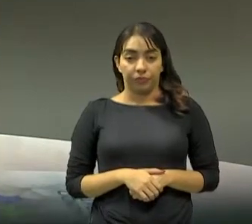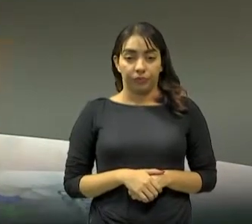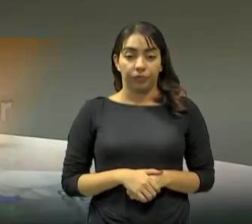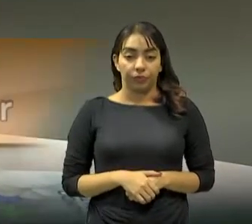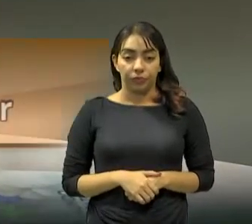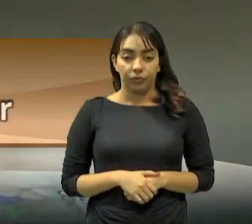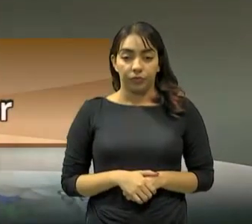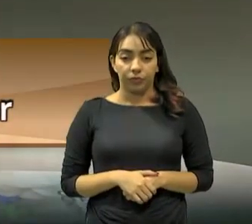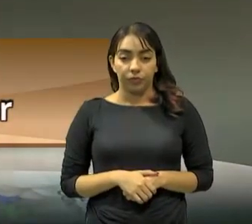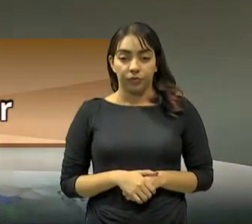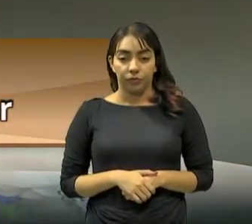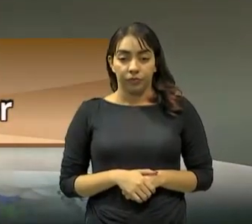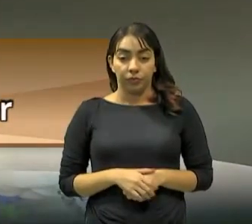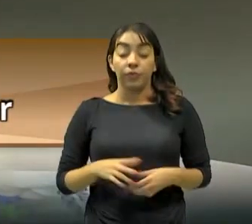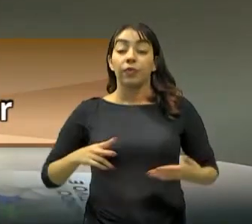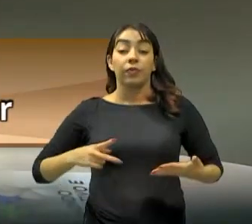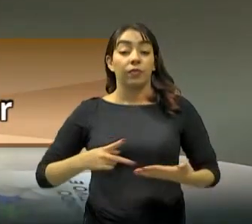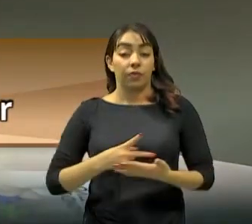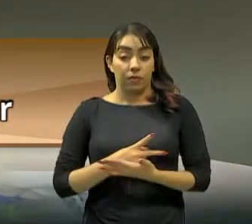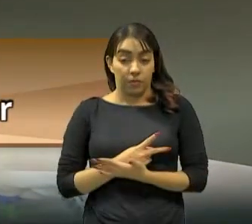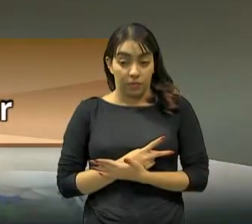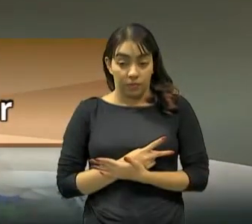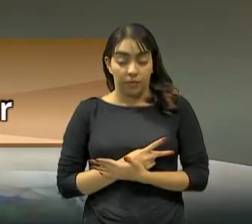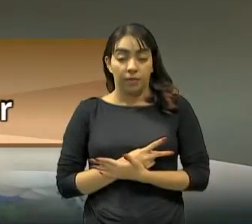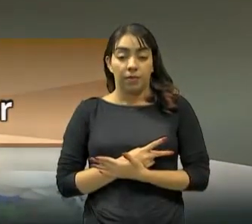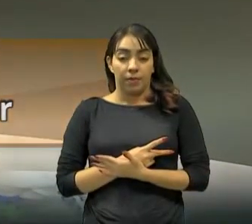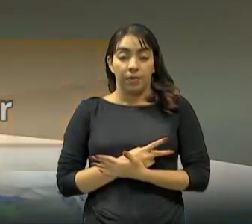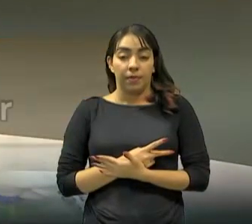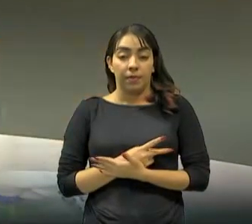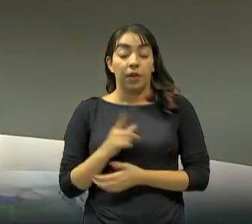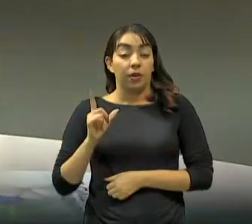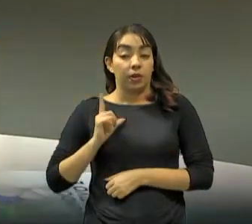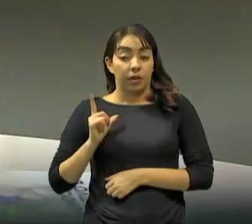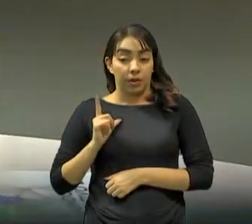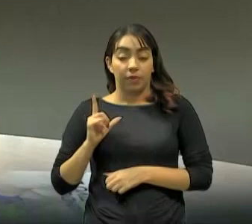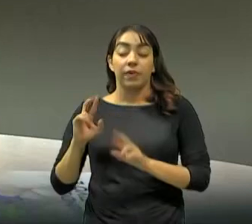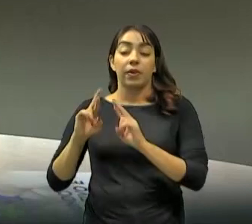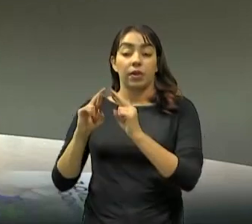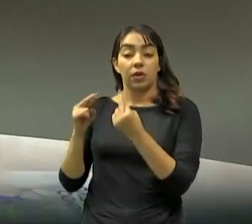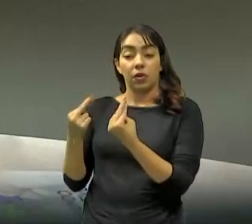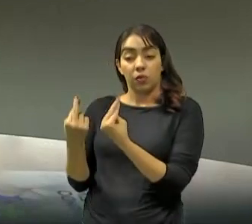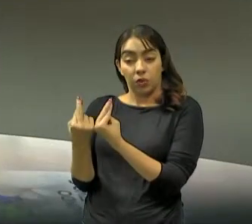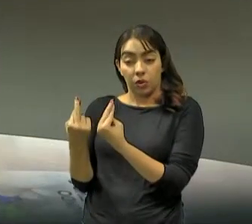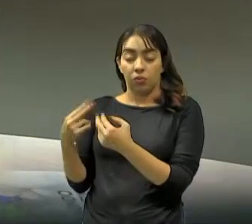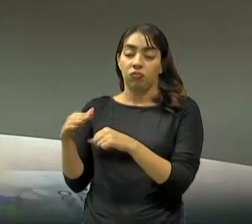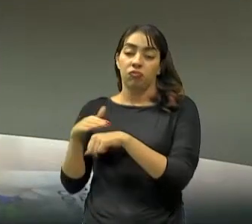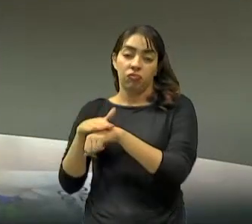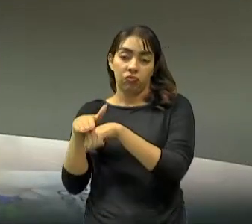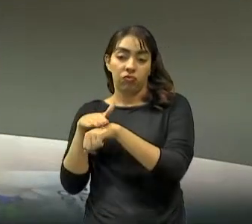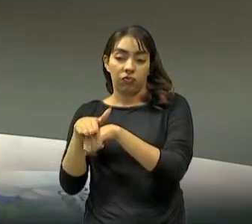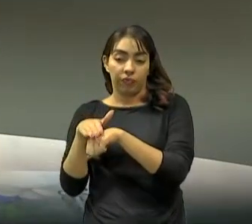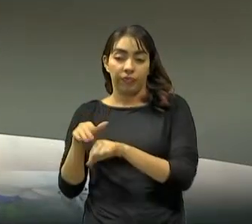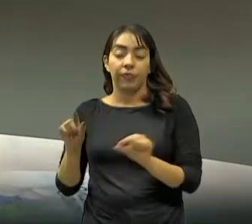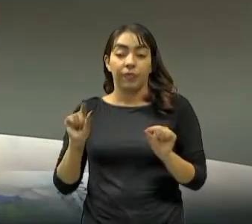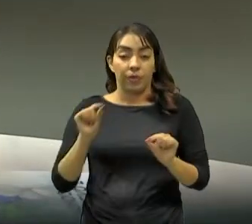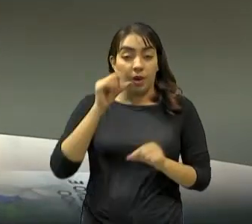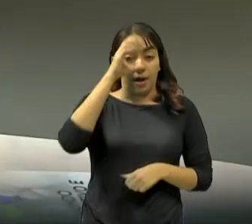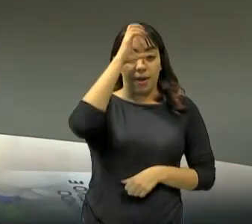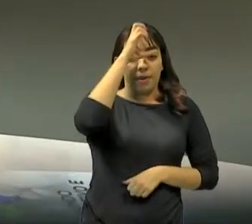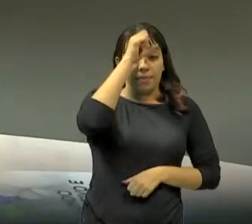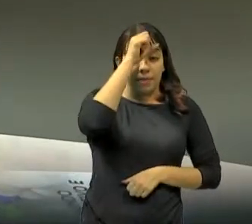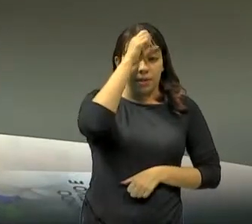em fóruns, conversando com especialistas, e um pouco do tema que eu coloquei no livro, o aprender hoje, aprender sempre.